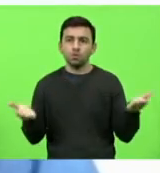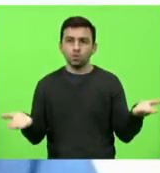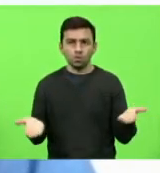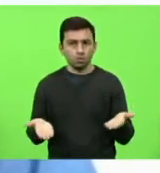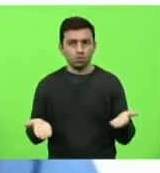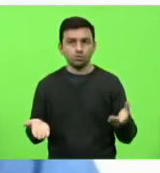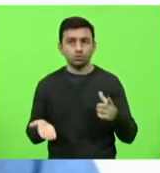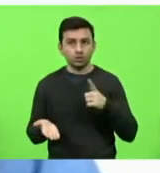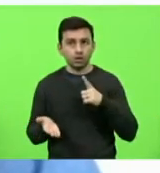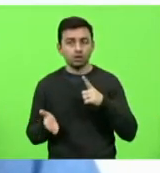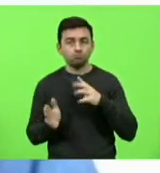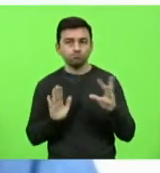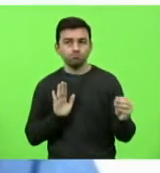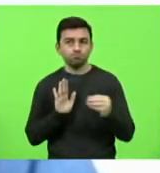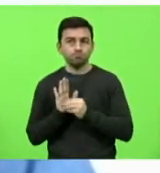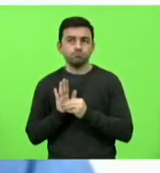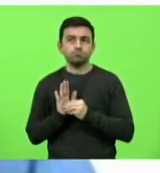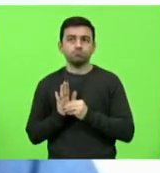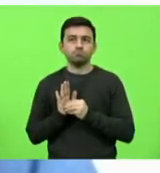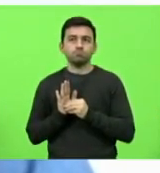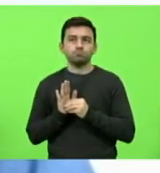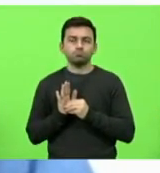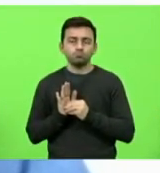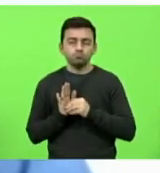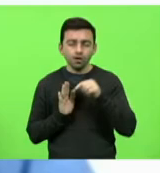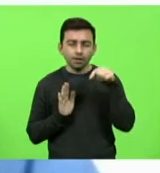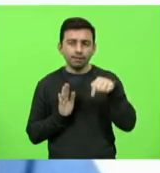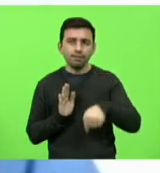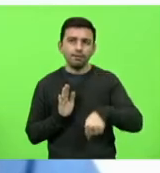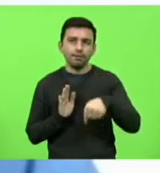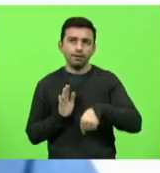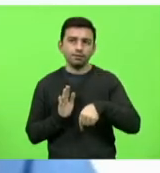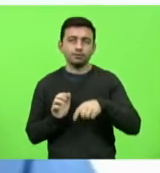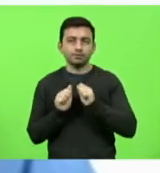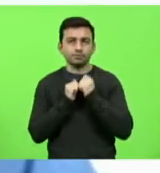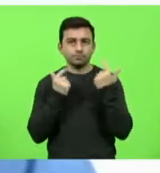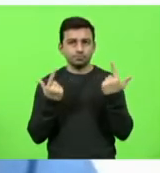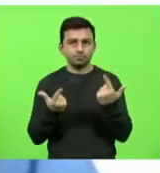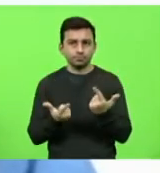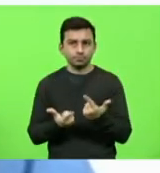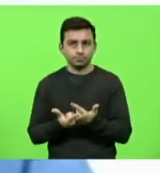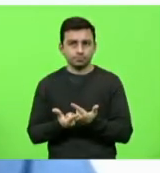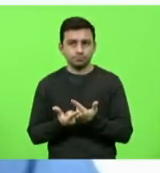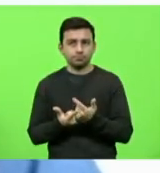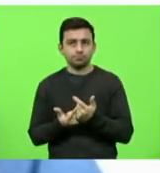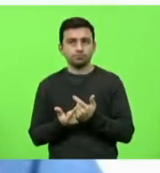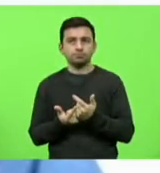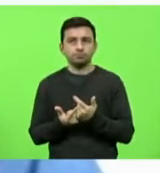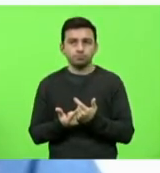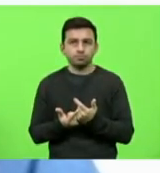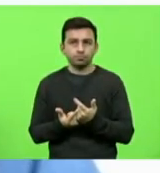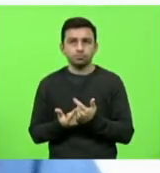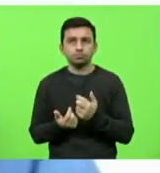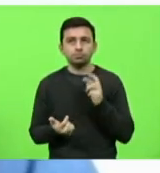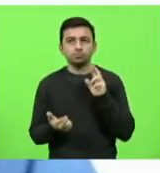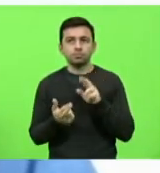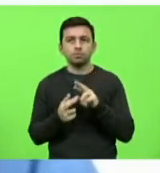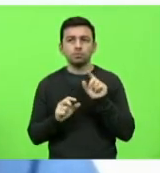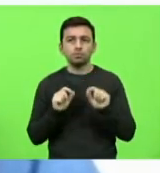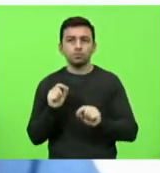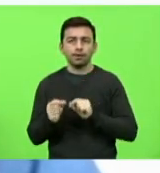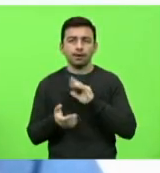sendo protocolado aí na Assembleia Legislativa, referente ao cadastro